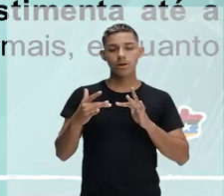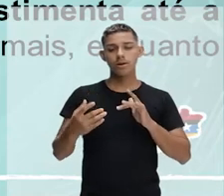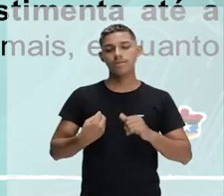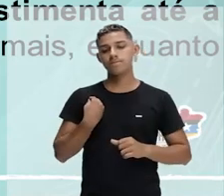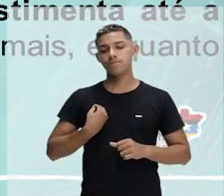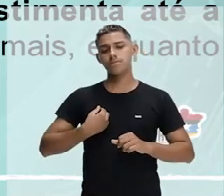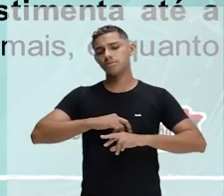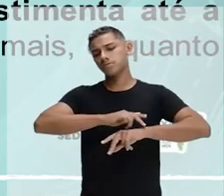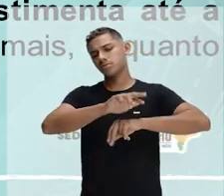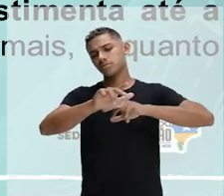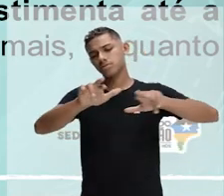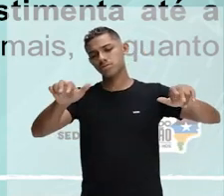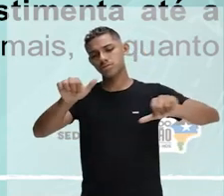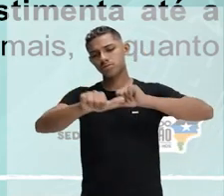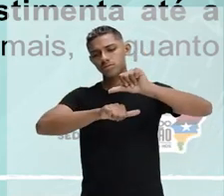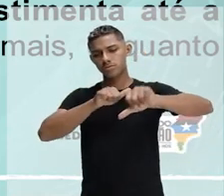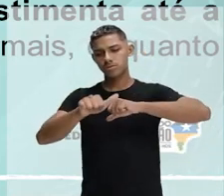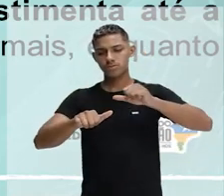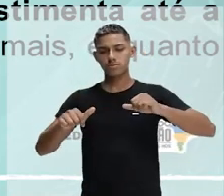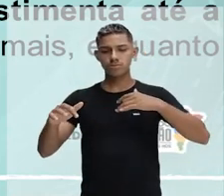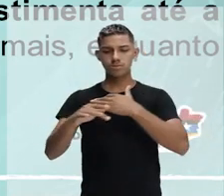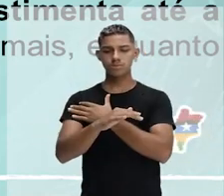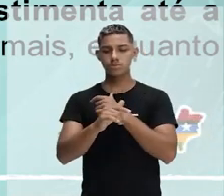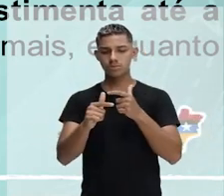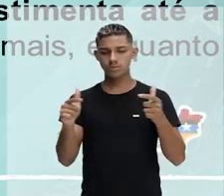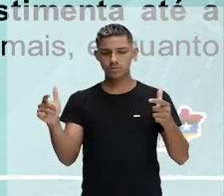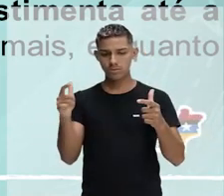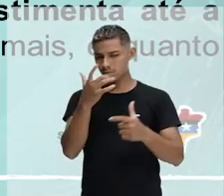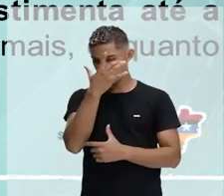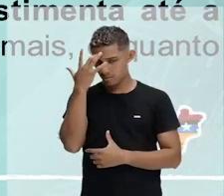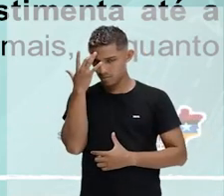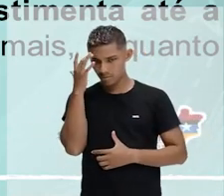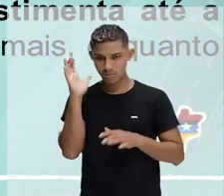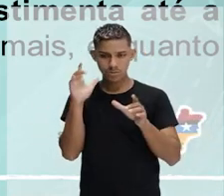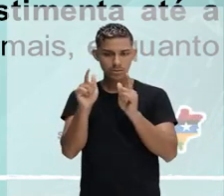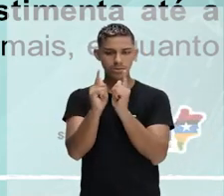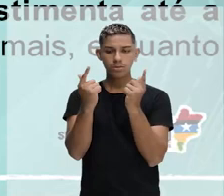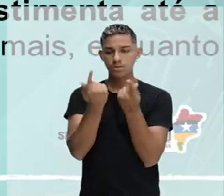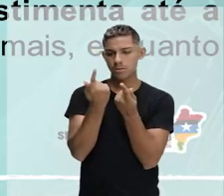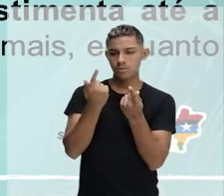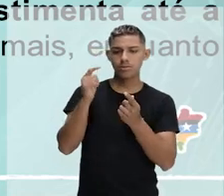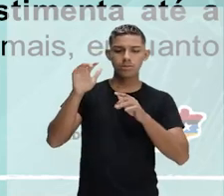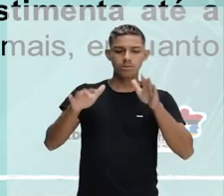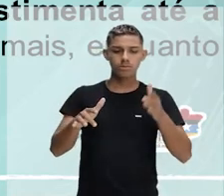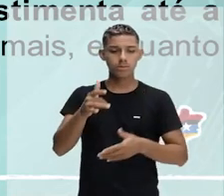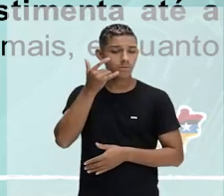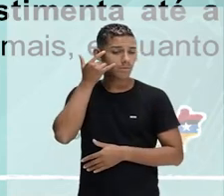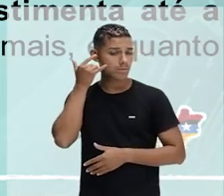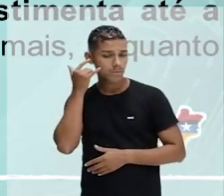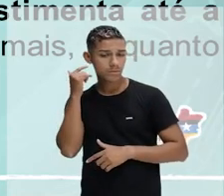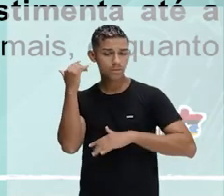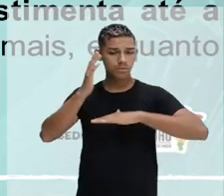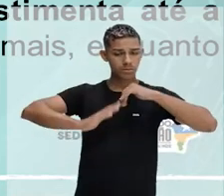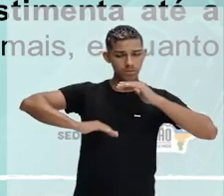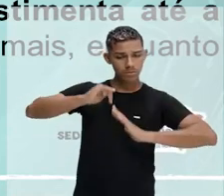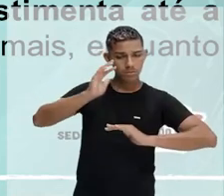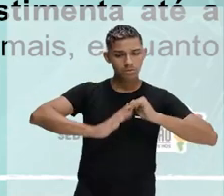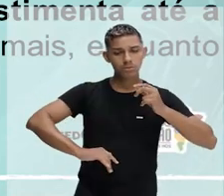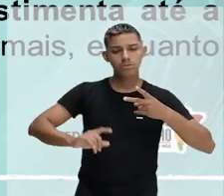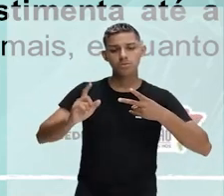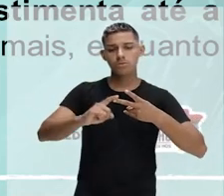típicas de grandes centros urbanos, já que as pessoas dividem-se em grupos em razão dos interesses comuns, como profissão,